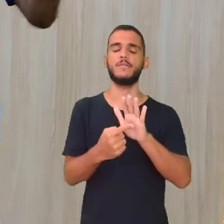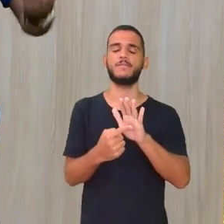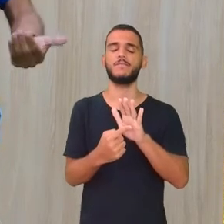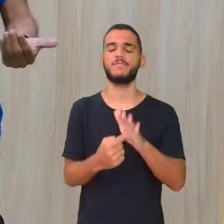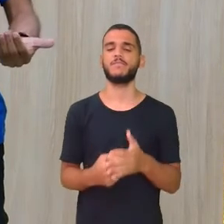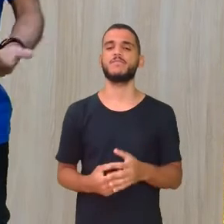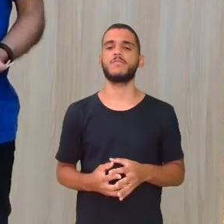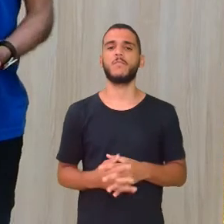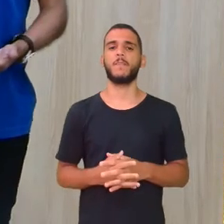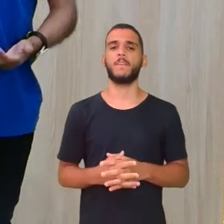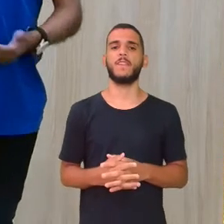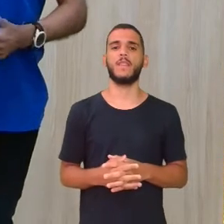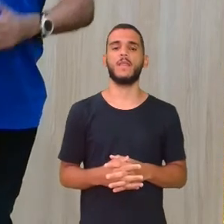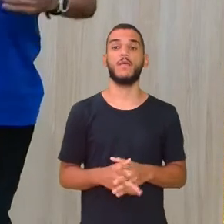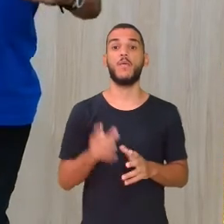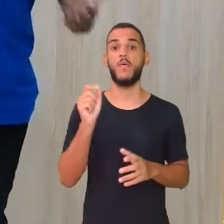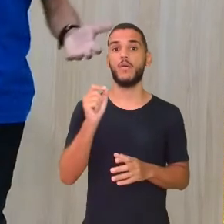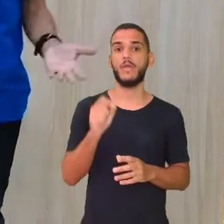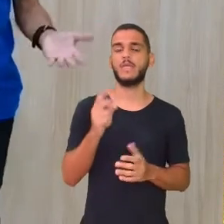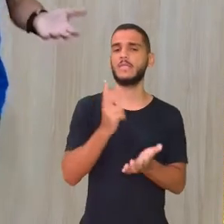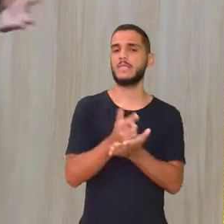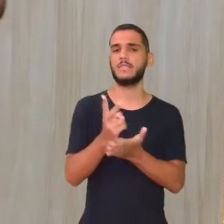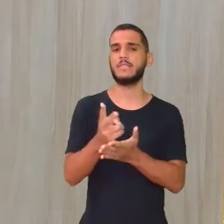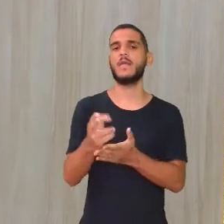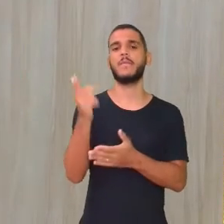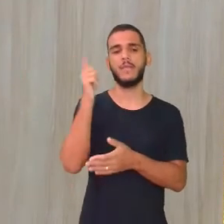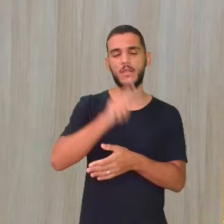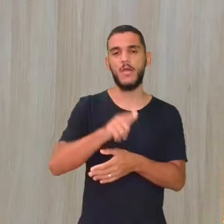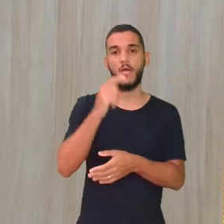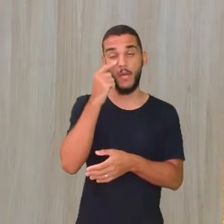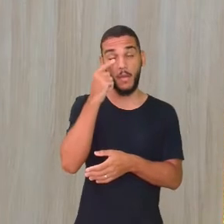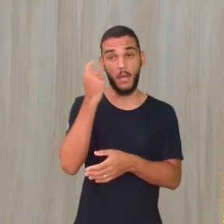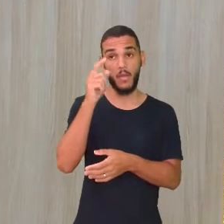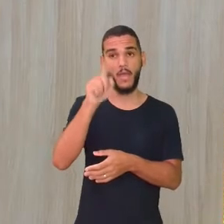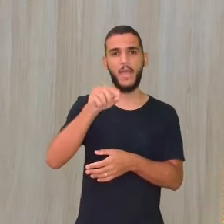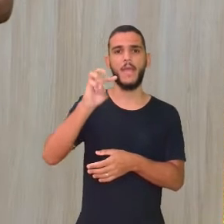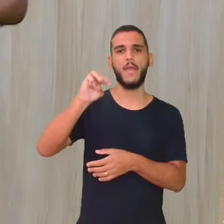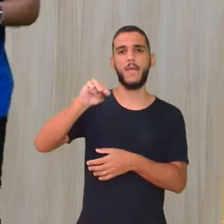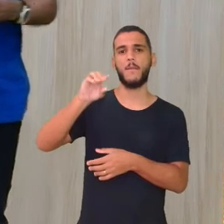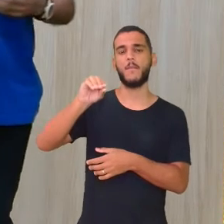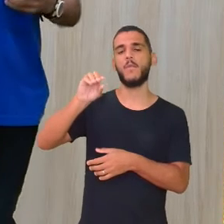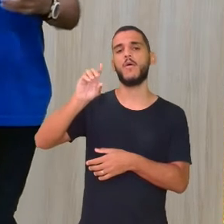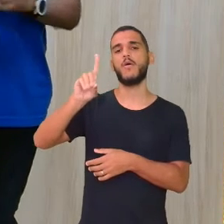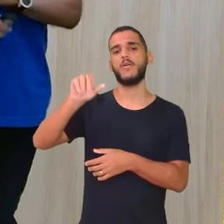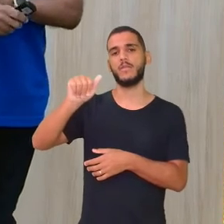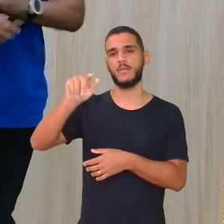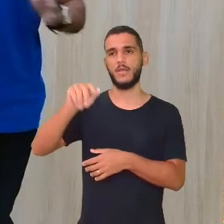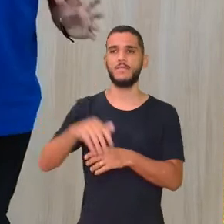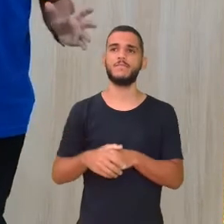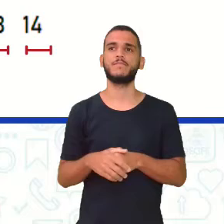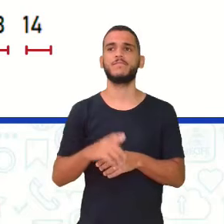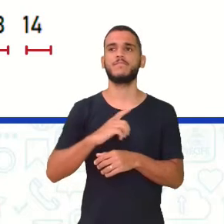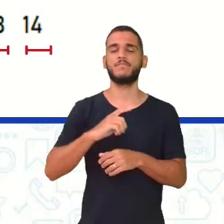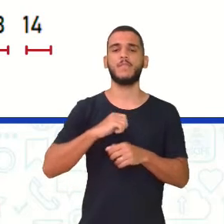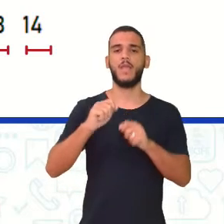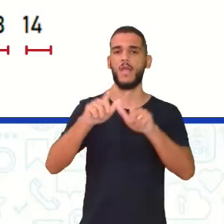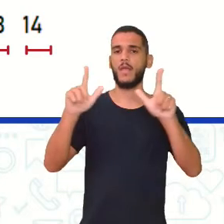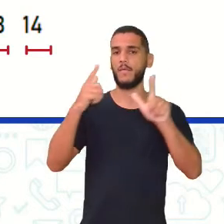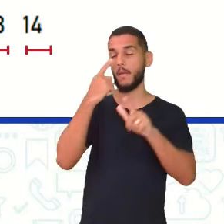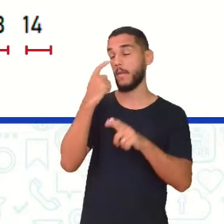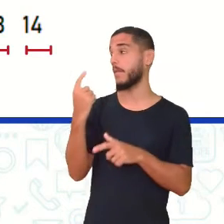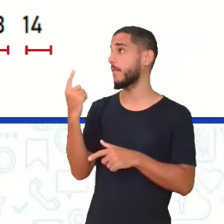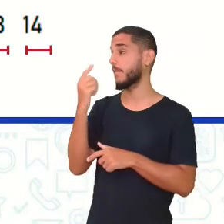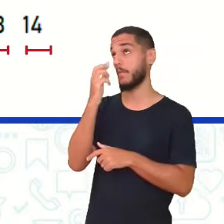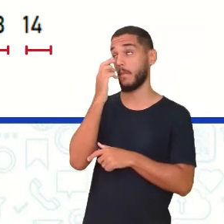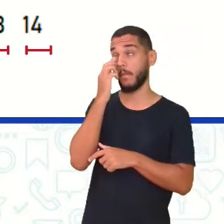Se repete Ou seja O que mais está se repetindo A gente chama isso De moda Tá bom Aí eu botei aí Bota a tela cheia Por favor Observe